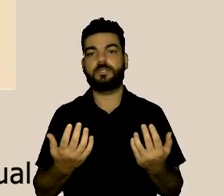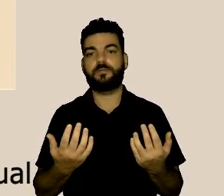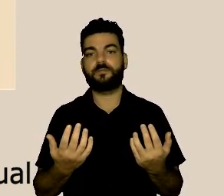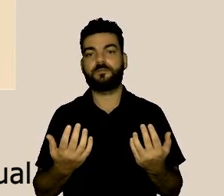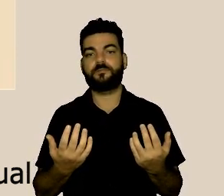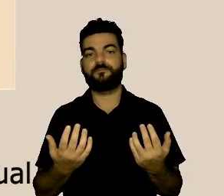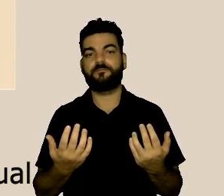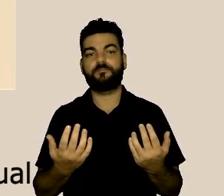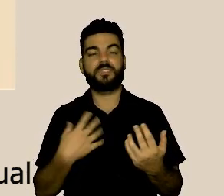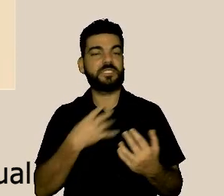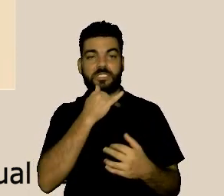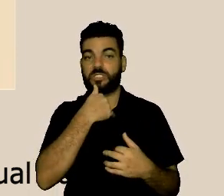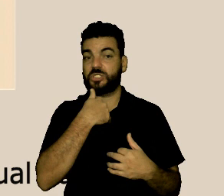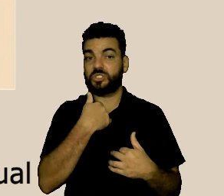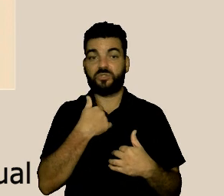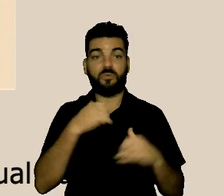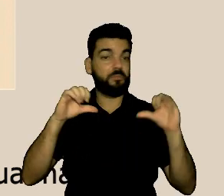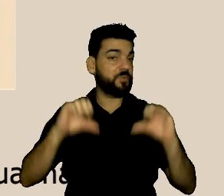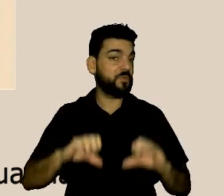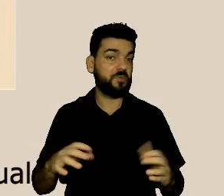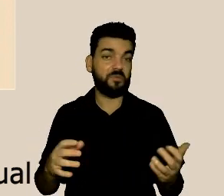impotente mesmo porque